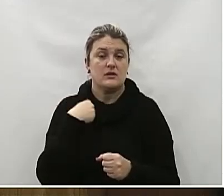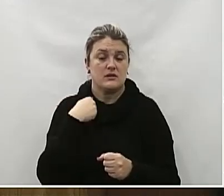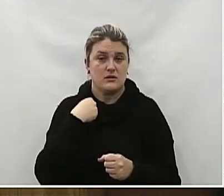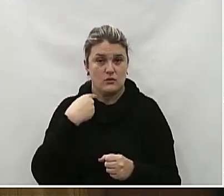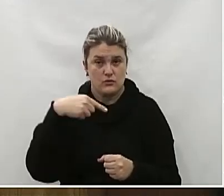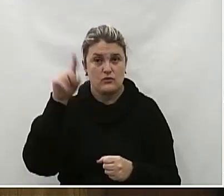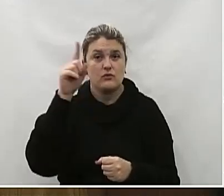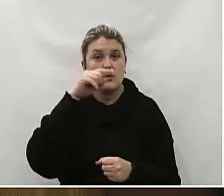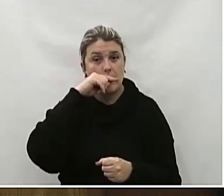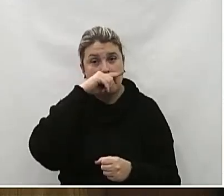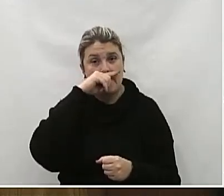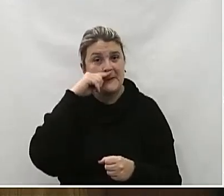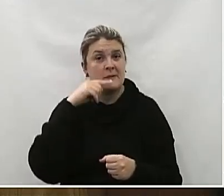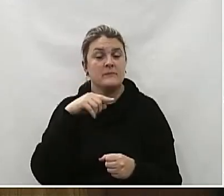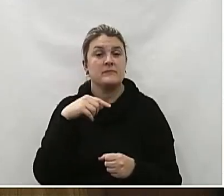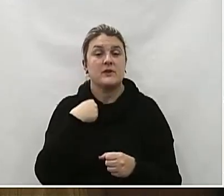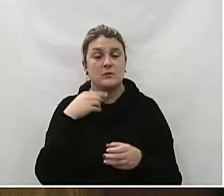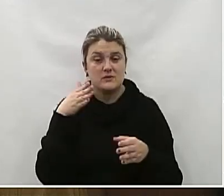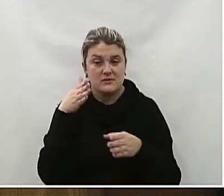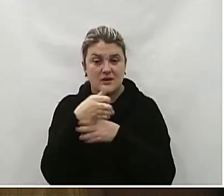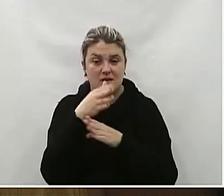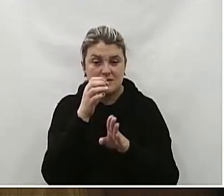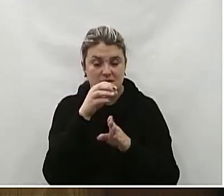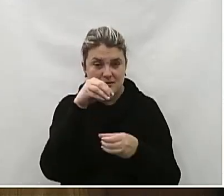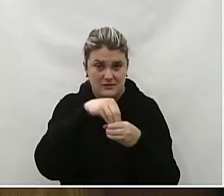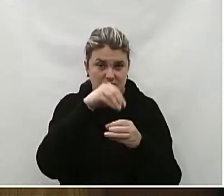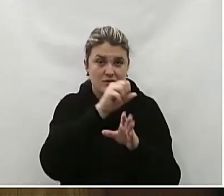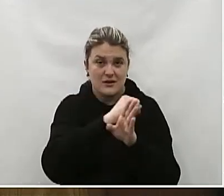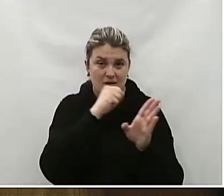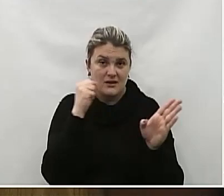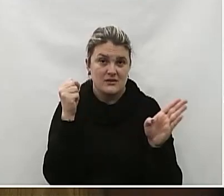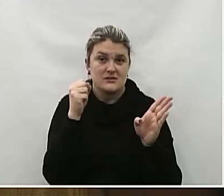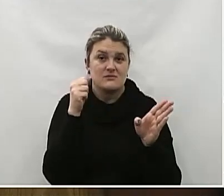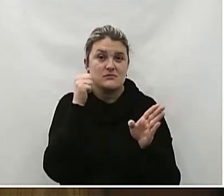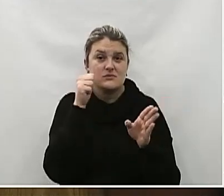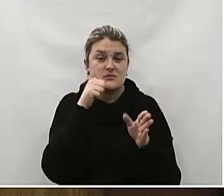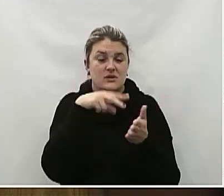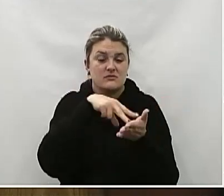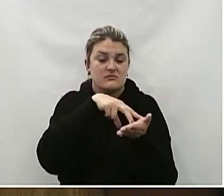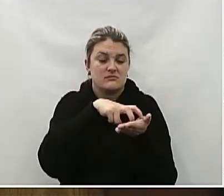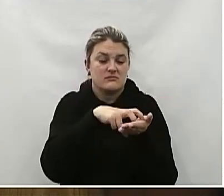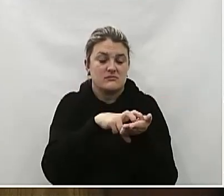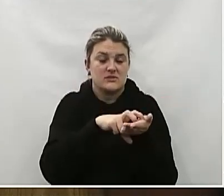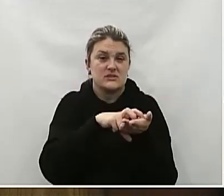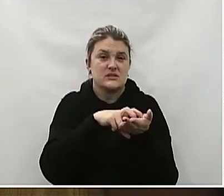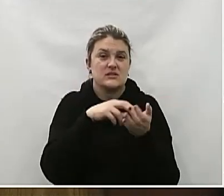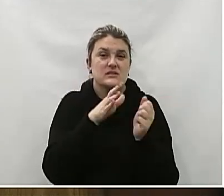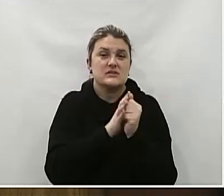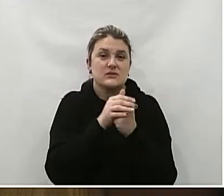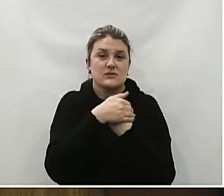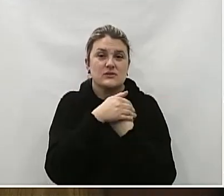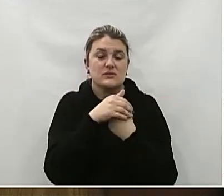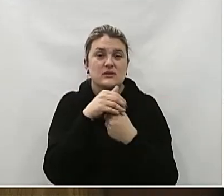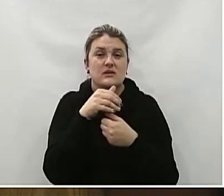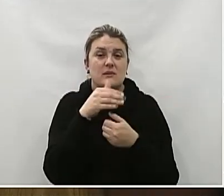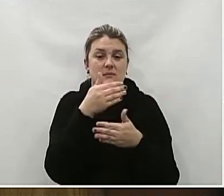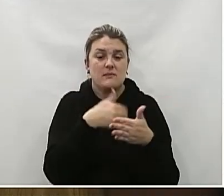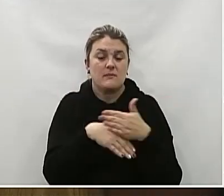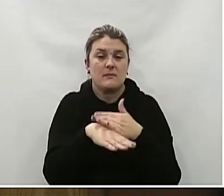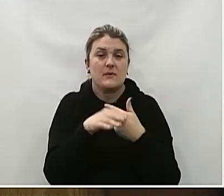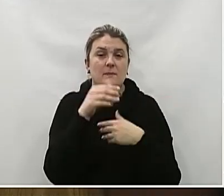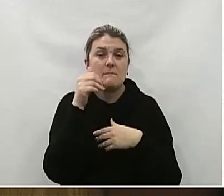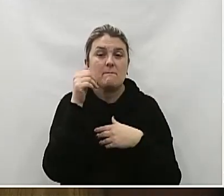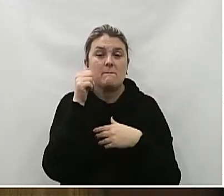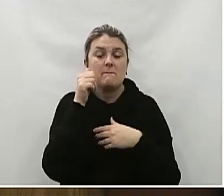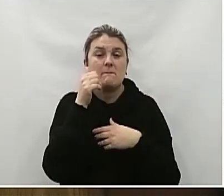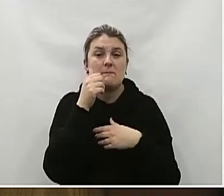-170 Envolvida em um Possível acidente Após a abordagem Não foi localizado Nenhum tipo A do ilícito E foi